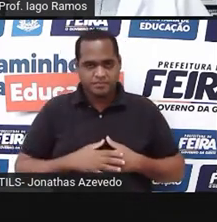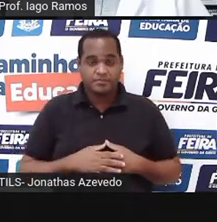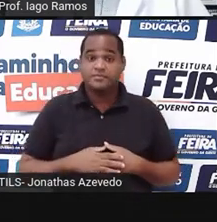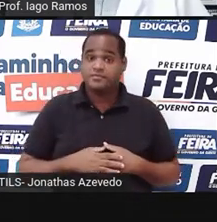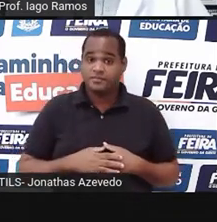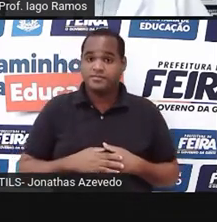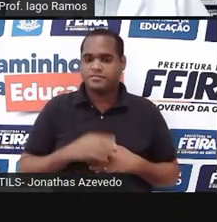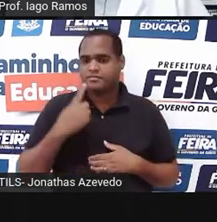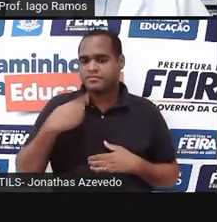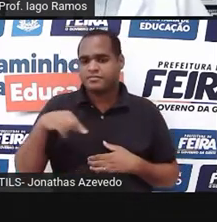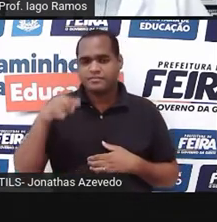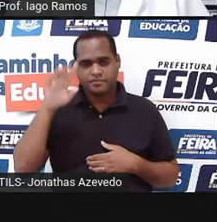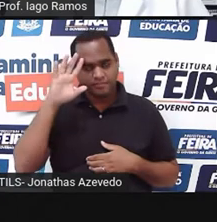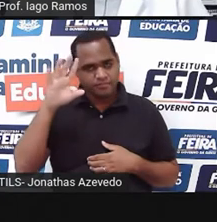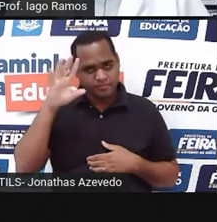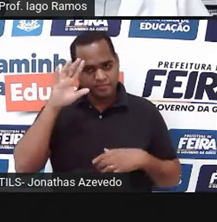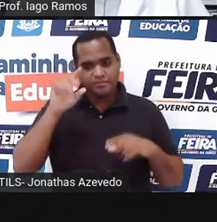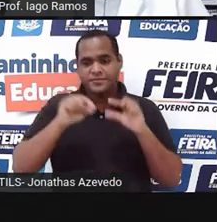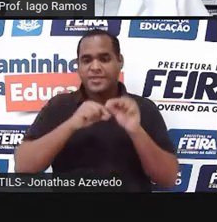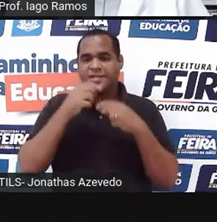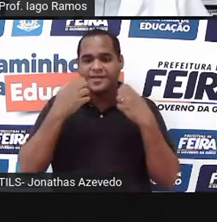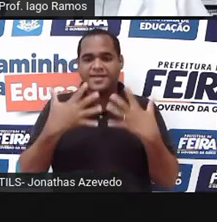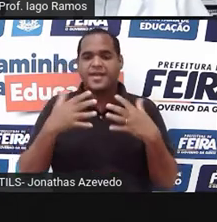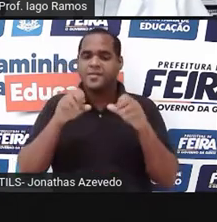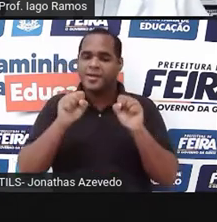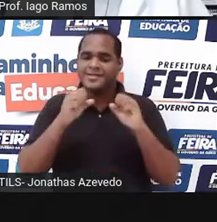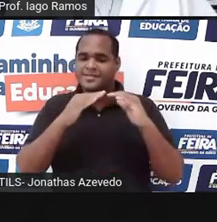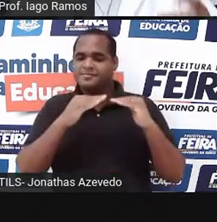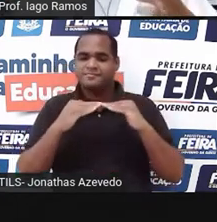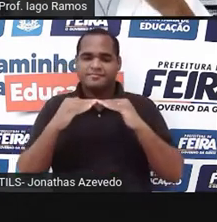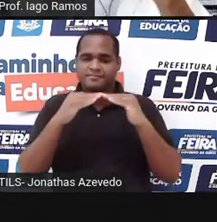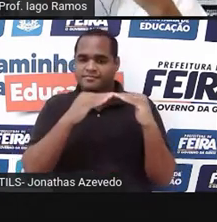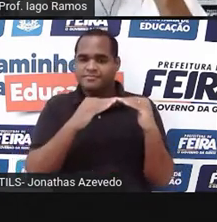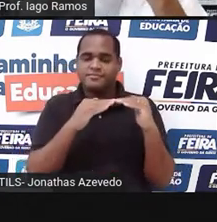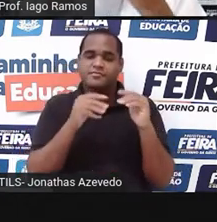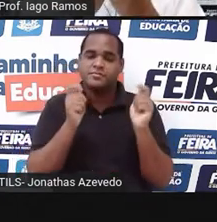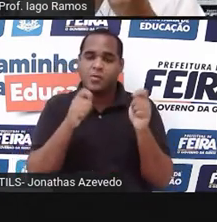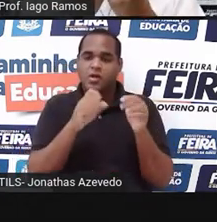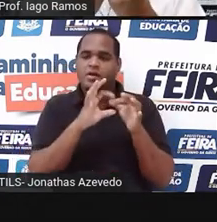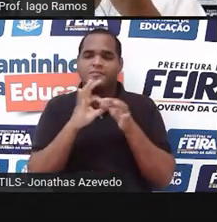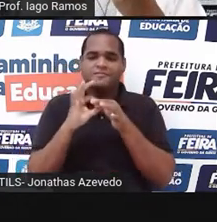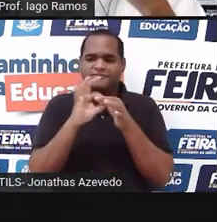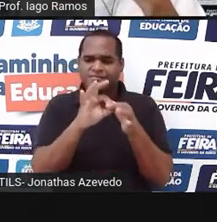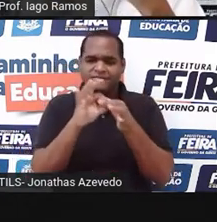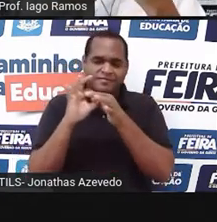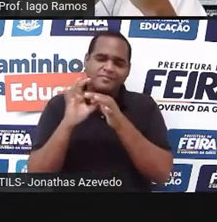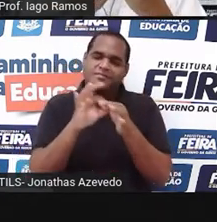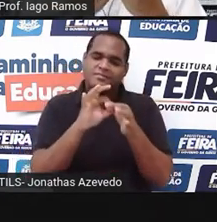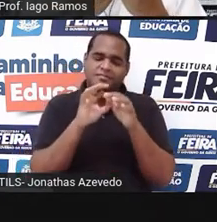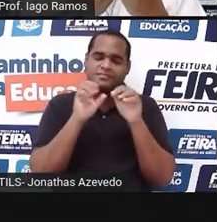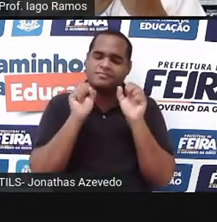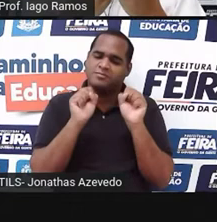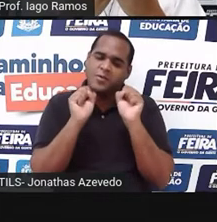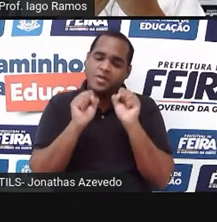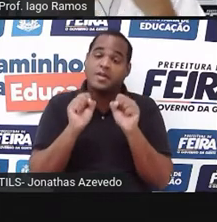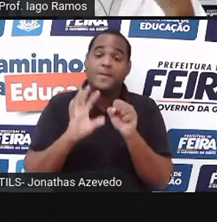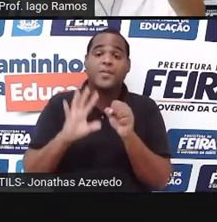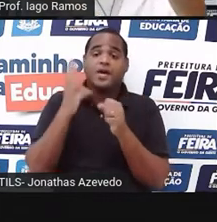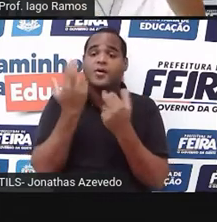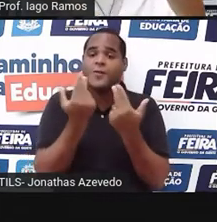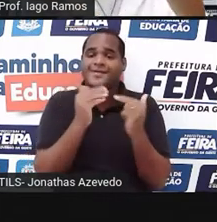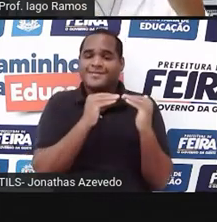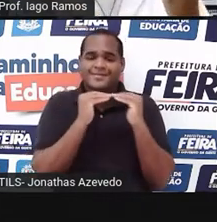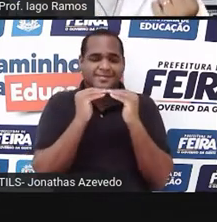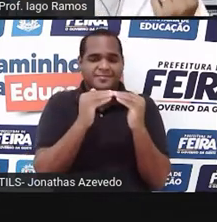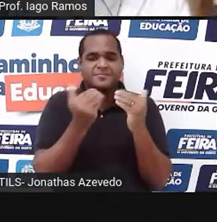né? A gente viu que elas podem ser proporcionais. Elas podem se relacionar e essa relação acontecer da mesma